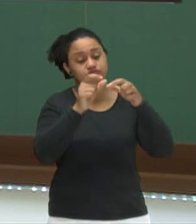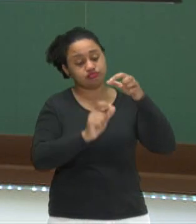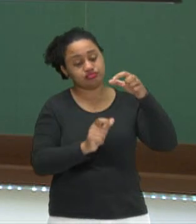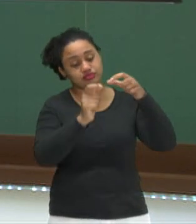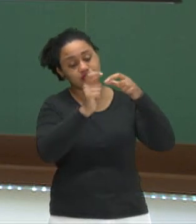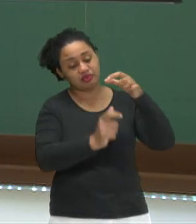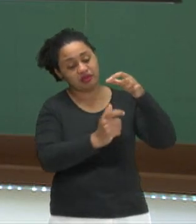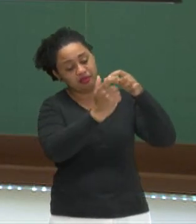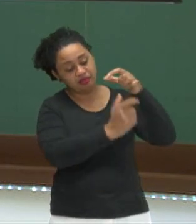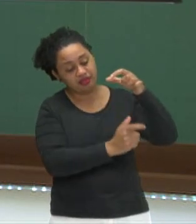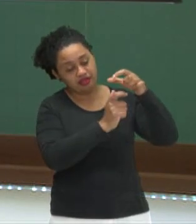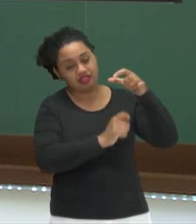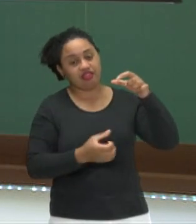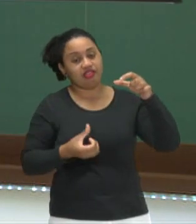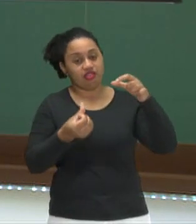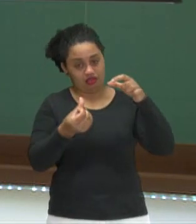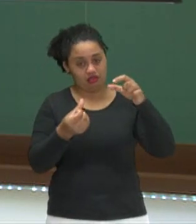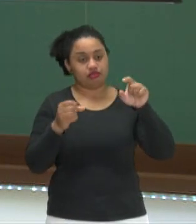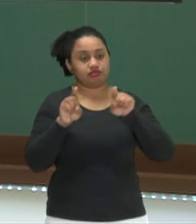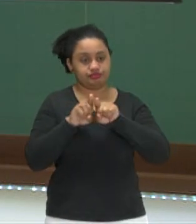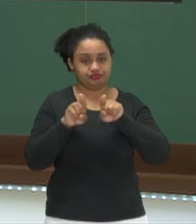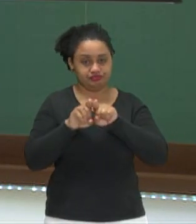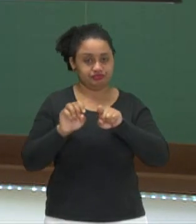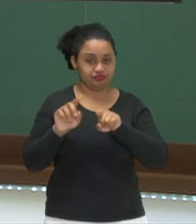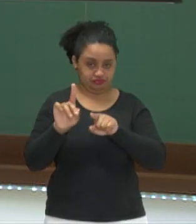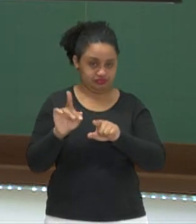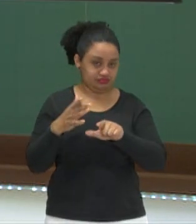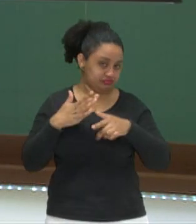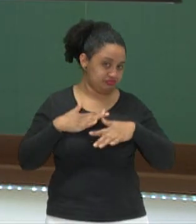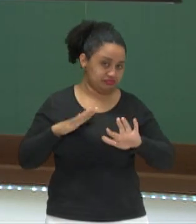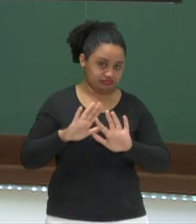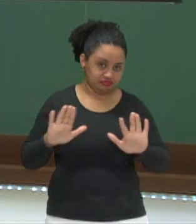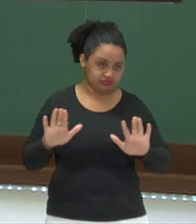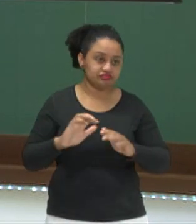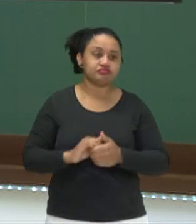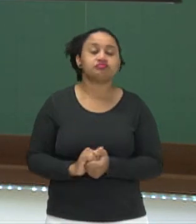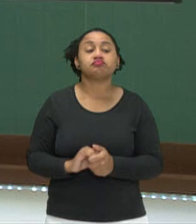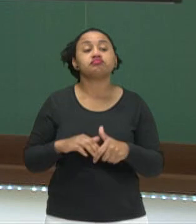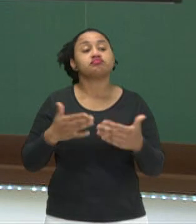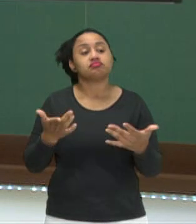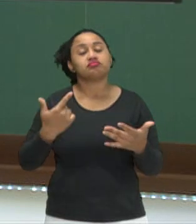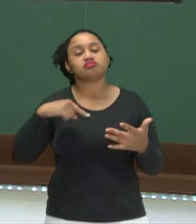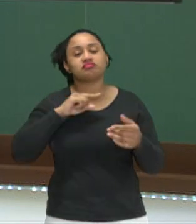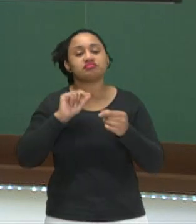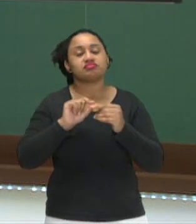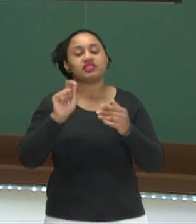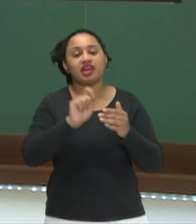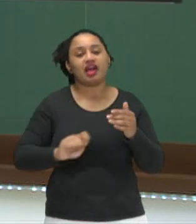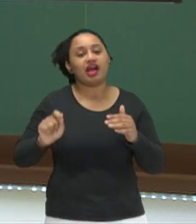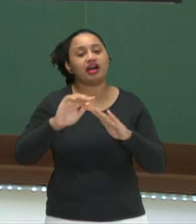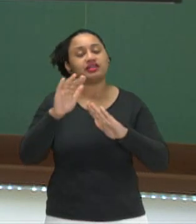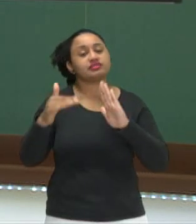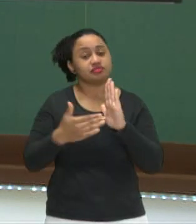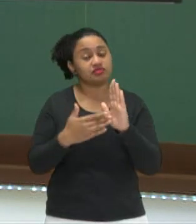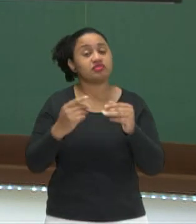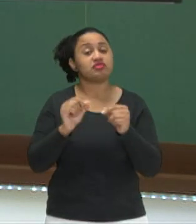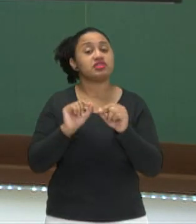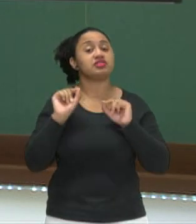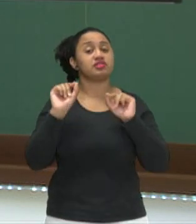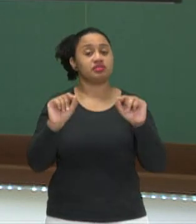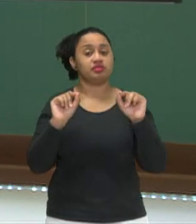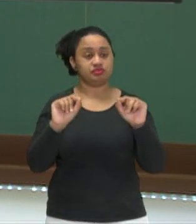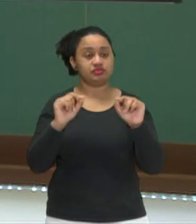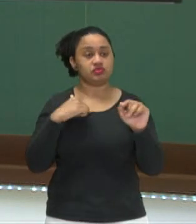De paralelogramos na área lateral. Tranquilo, gente? E pra gente ter área total, o que eu vou fazer, gente?